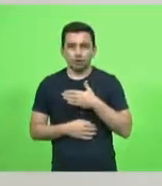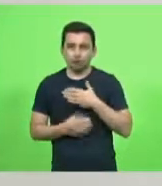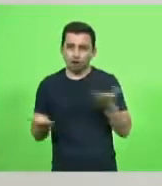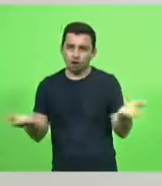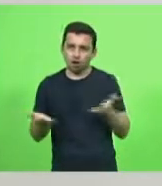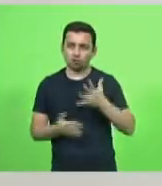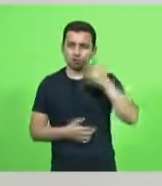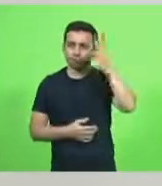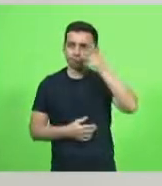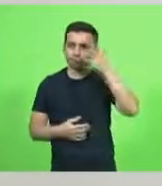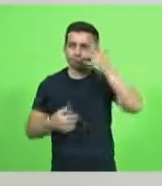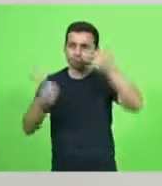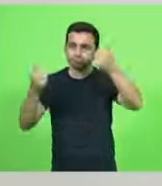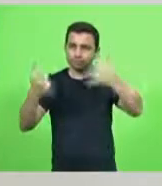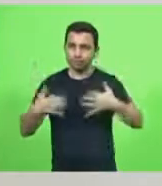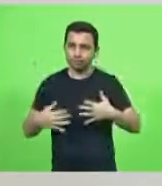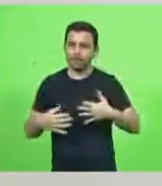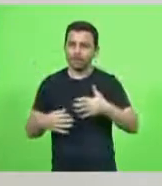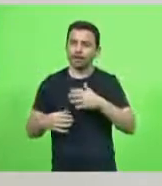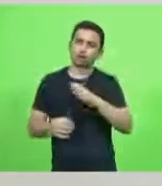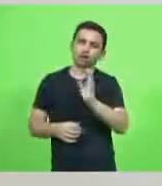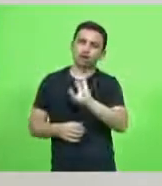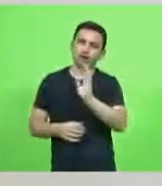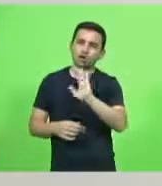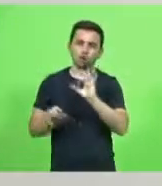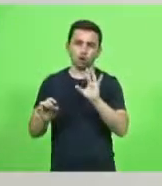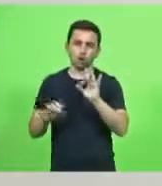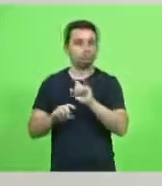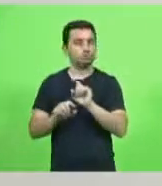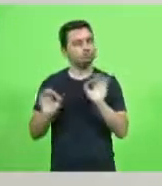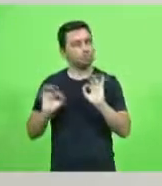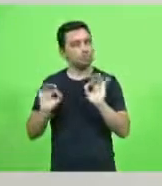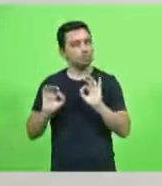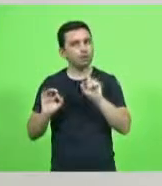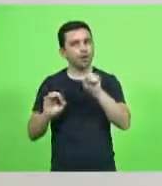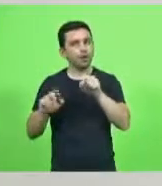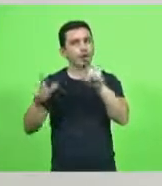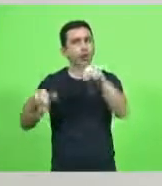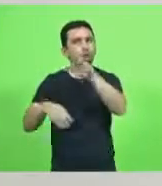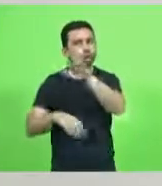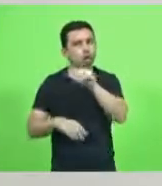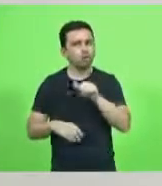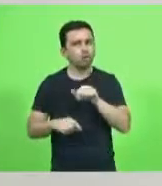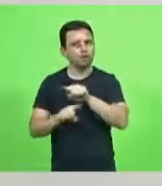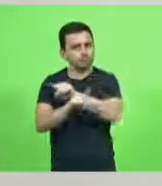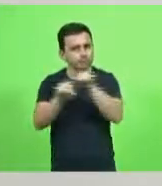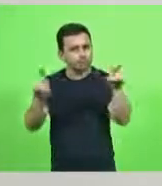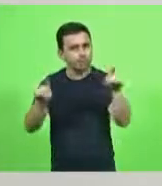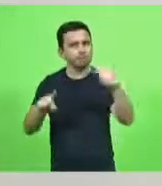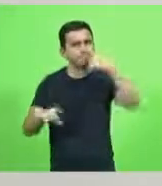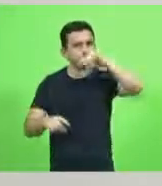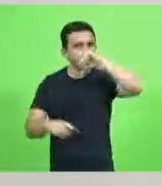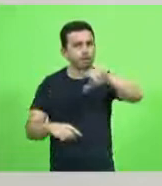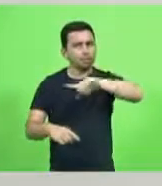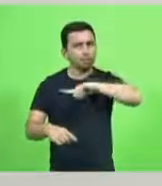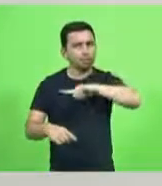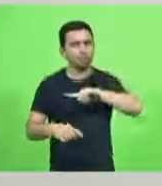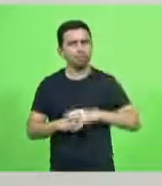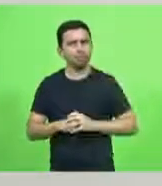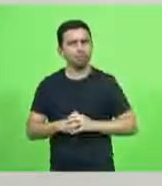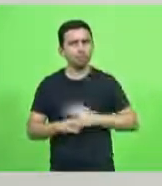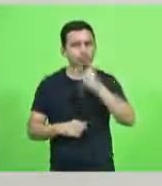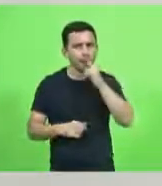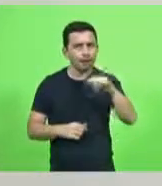fosse não de uma despedida mas fosse de um chamamento você que tem sua mãe seu